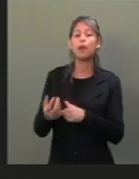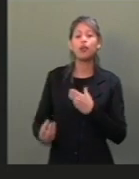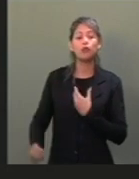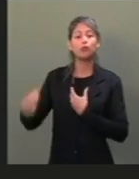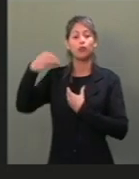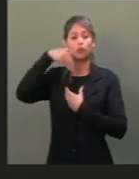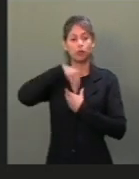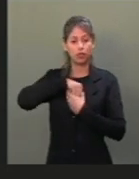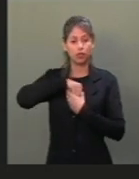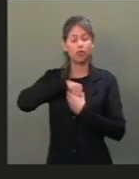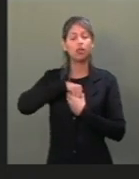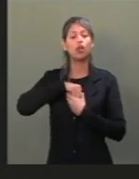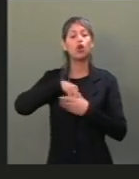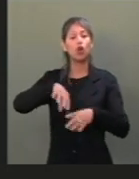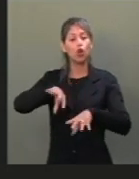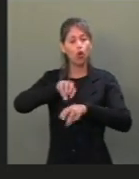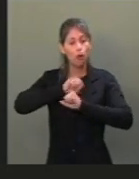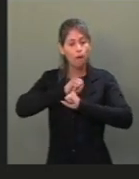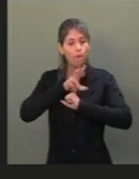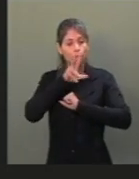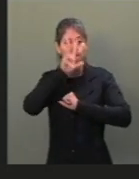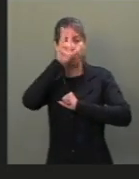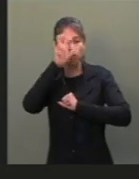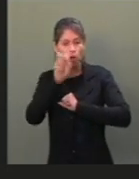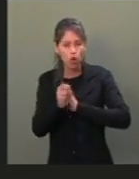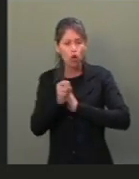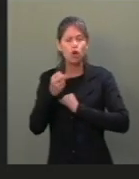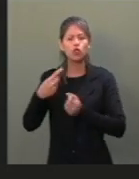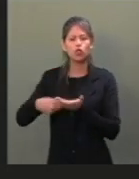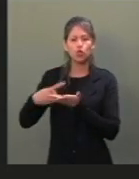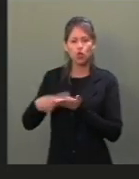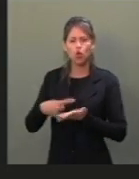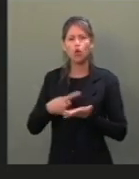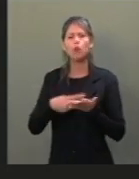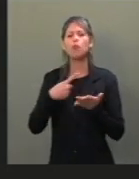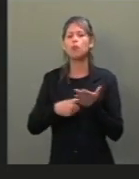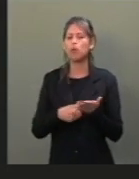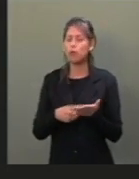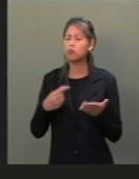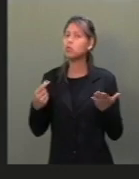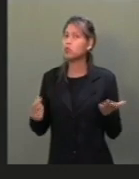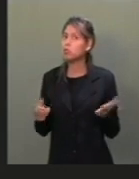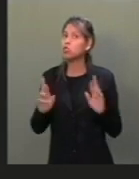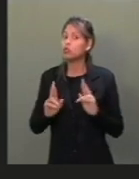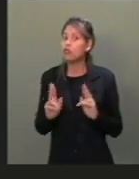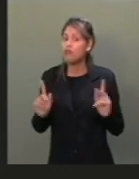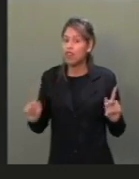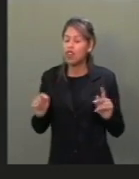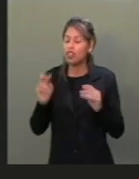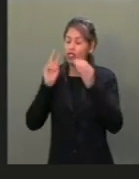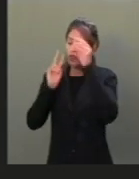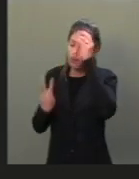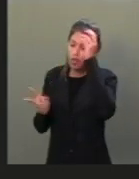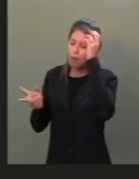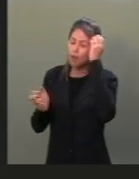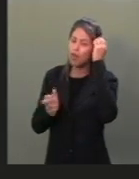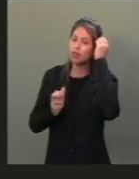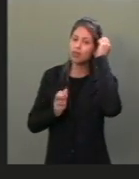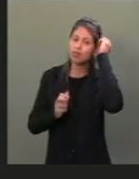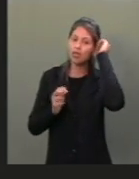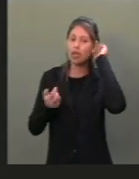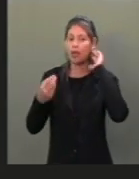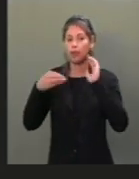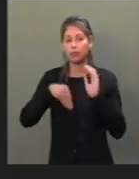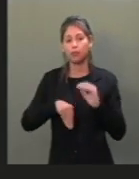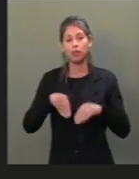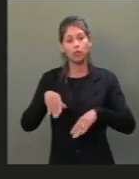com uma nobreza, com um compromisso assim raríssimo que a gente vê nos corredores aí dentro do